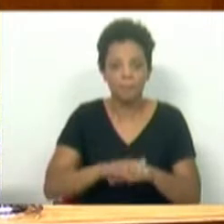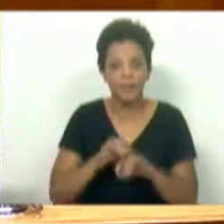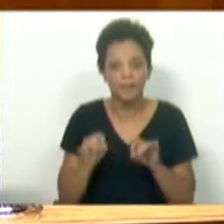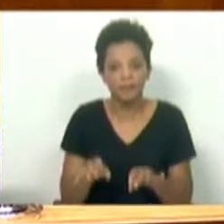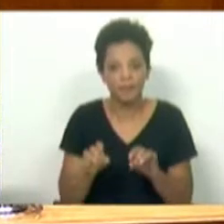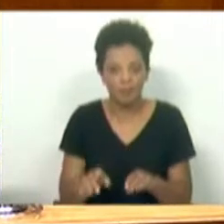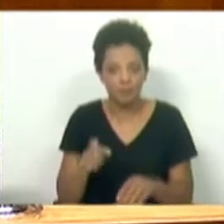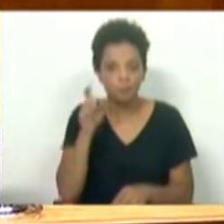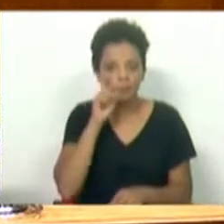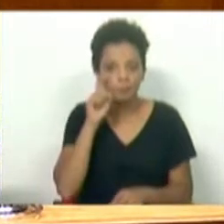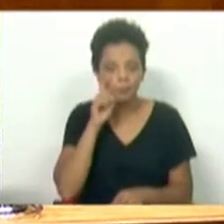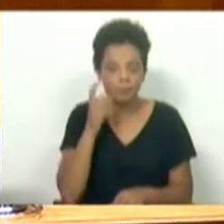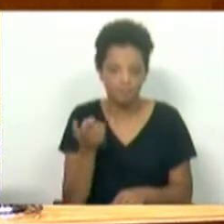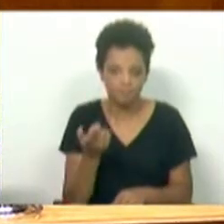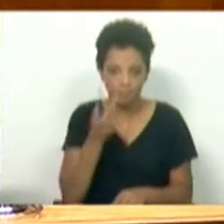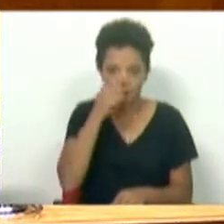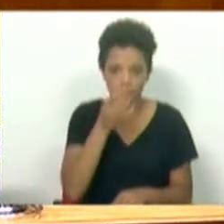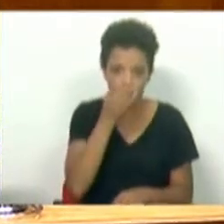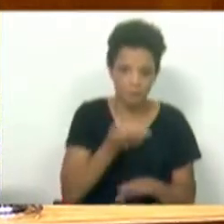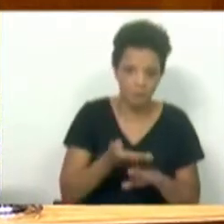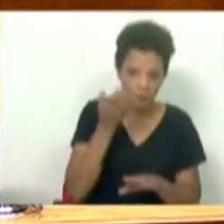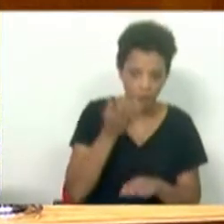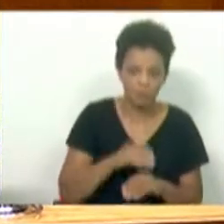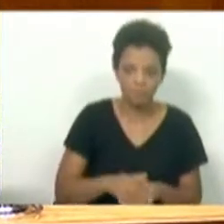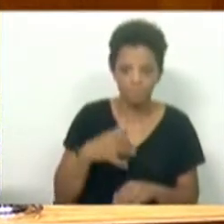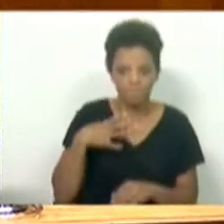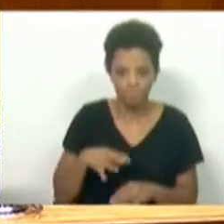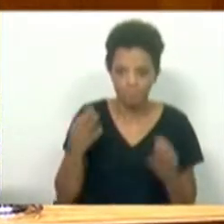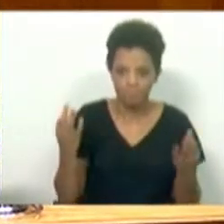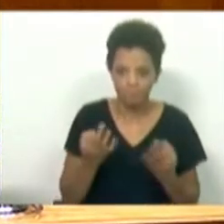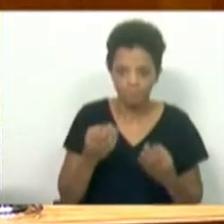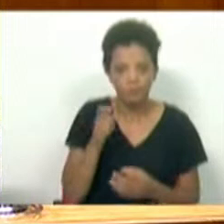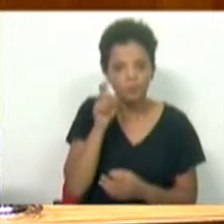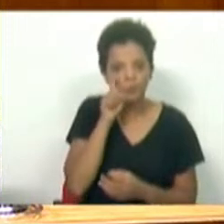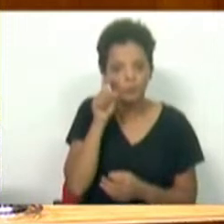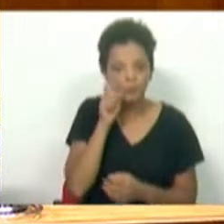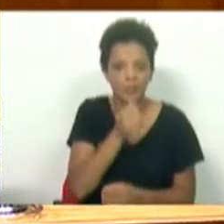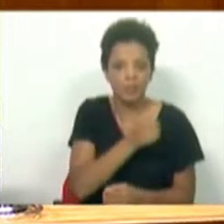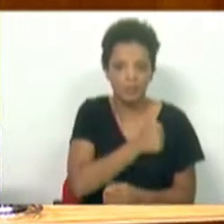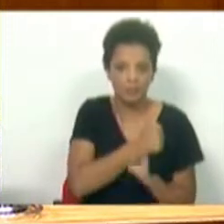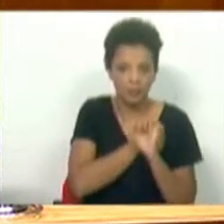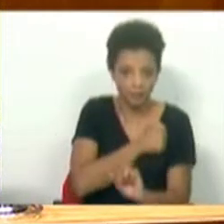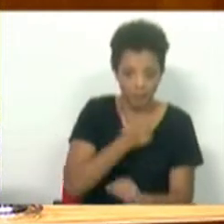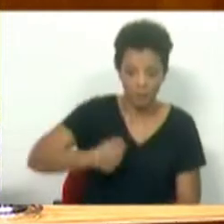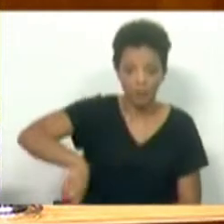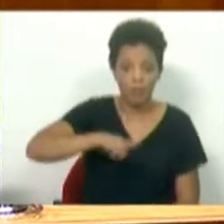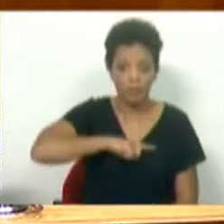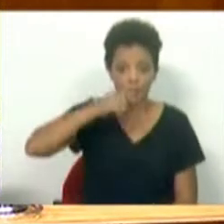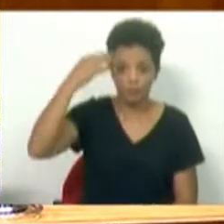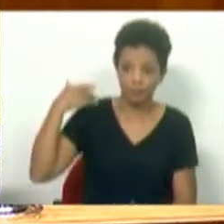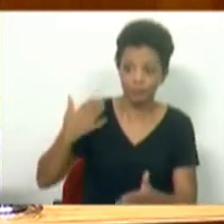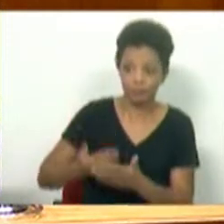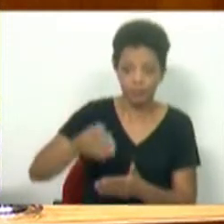que haja uma proteção dos mais frágeis que querem, acima de tudo, proteger a sua casa. E nós, historicamente,